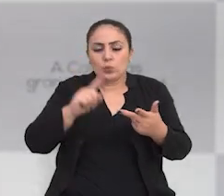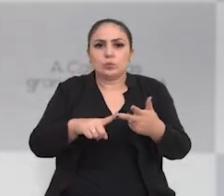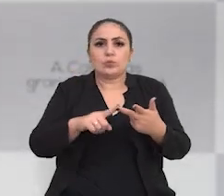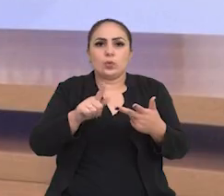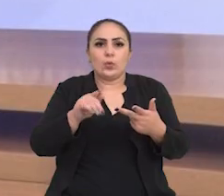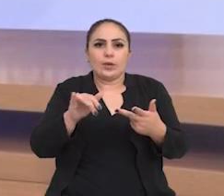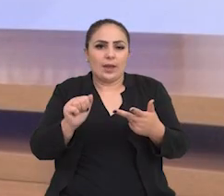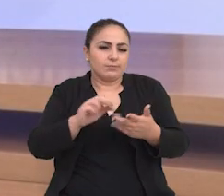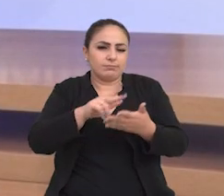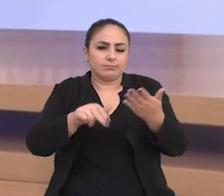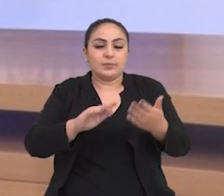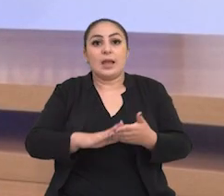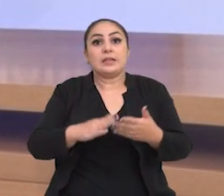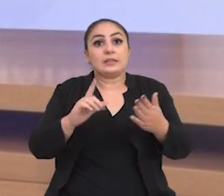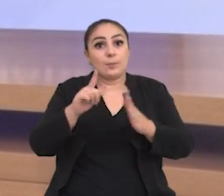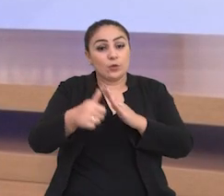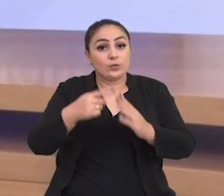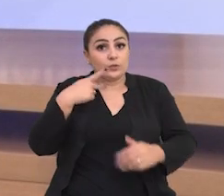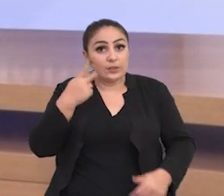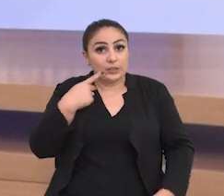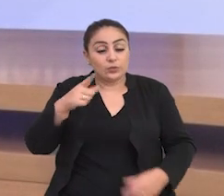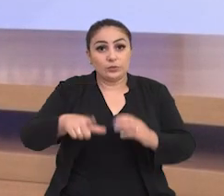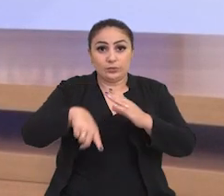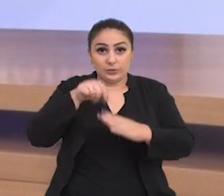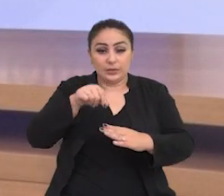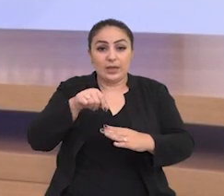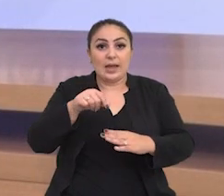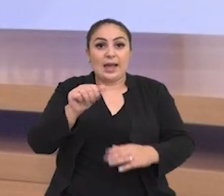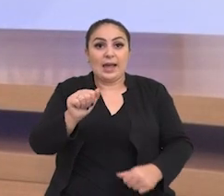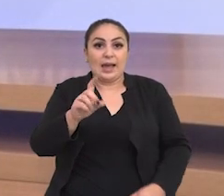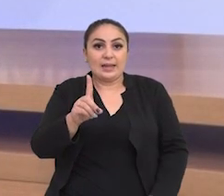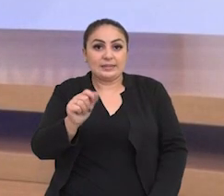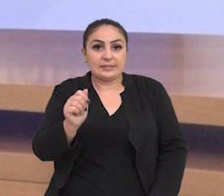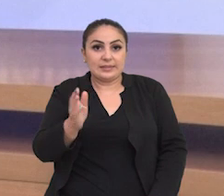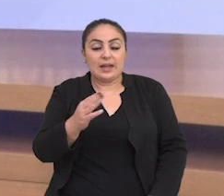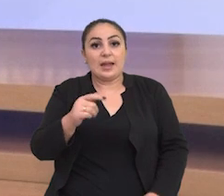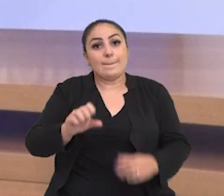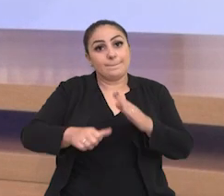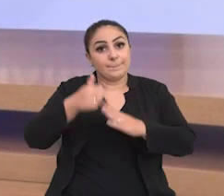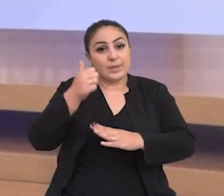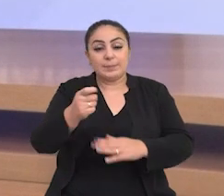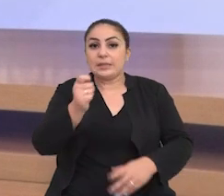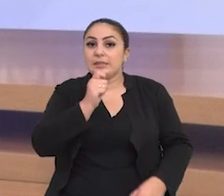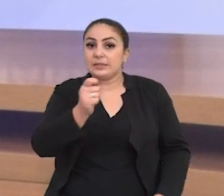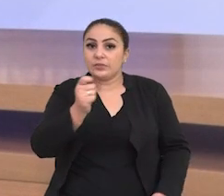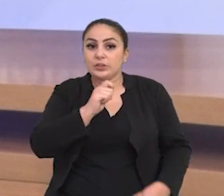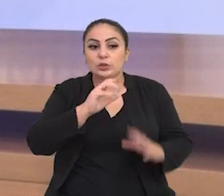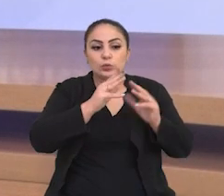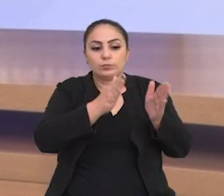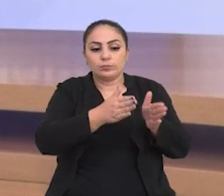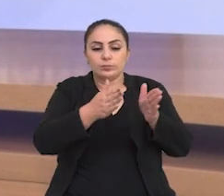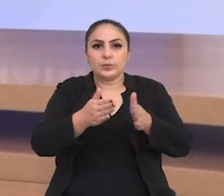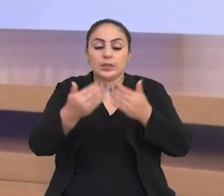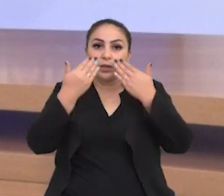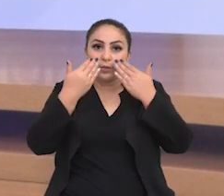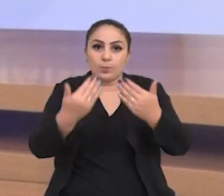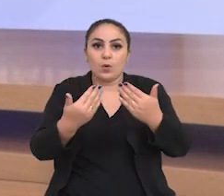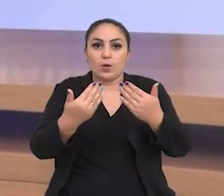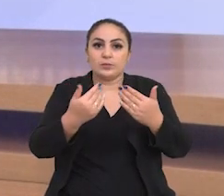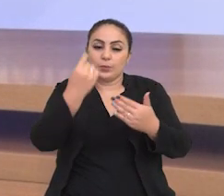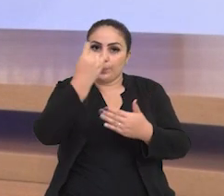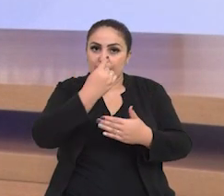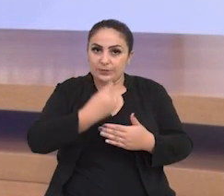Tocantins. E, a seguir, vereadora eleita, Ada Cristina Munareto, é a primeira entrevistada na série que